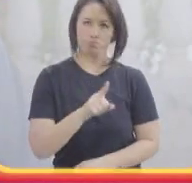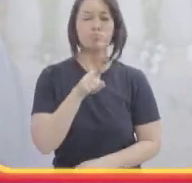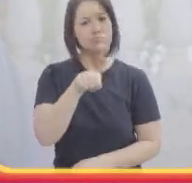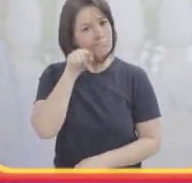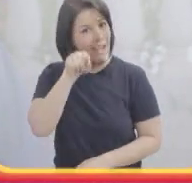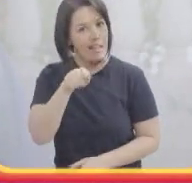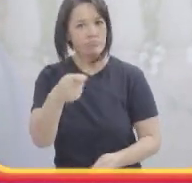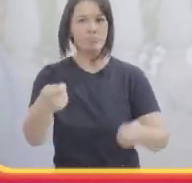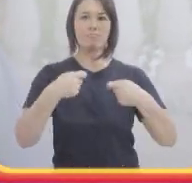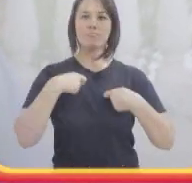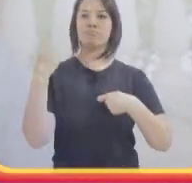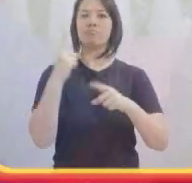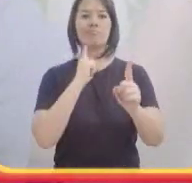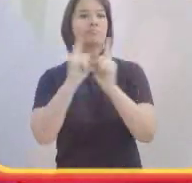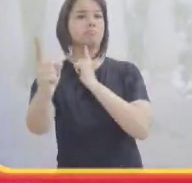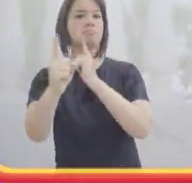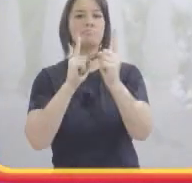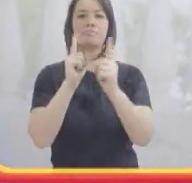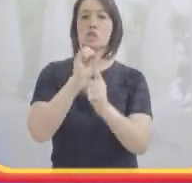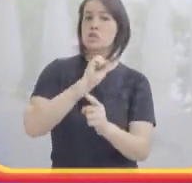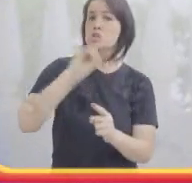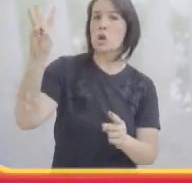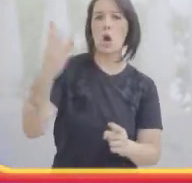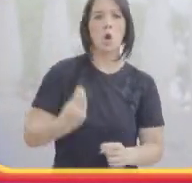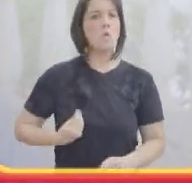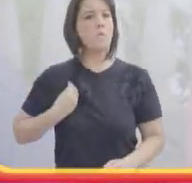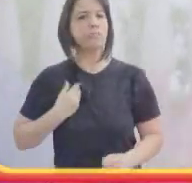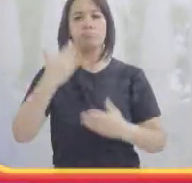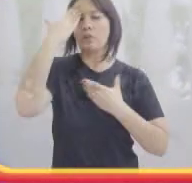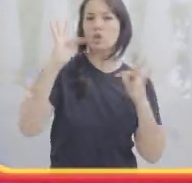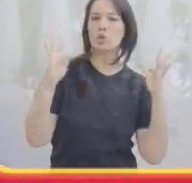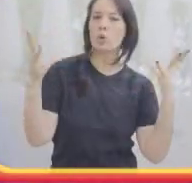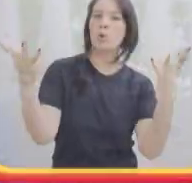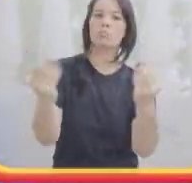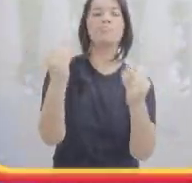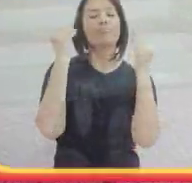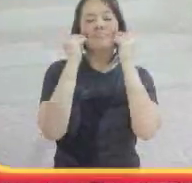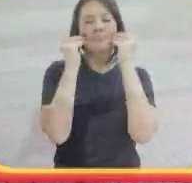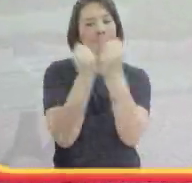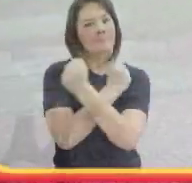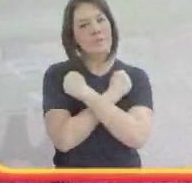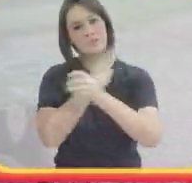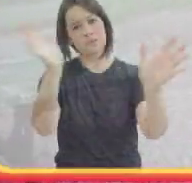shows e tal, na vida. Agradecer a todo mundo aí. Beijão pra todos aí.